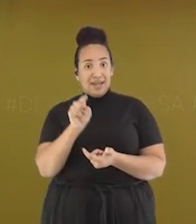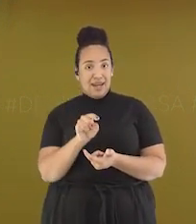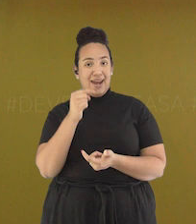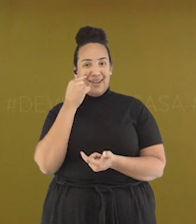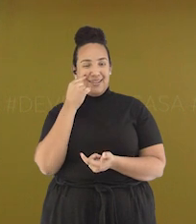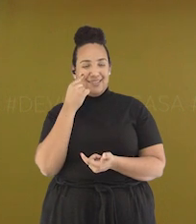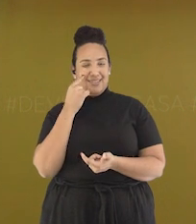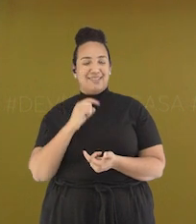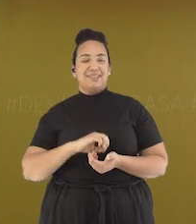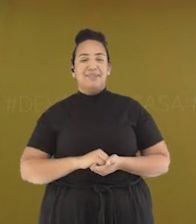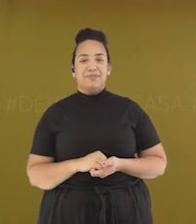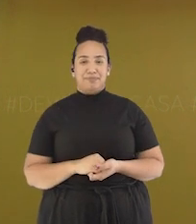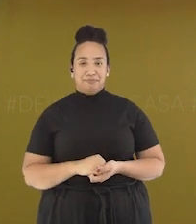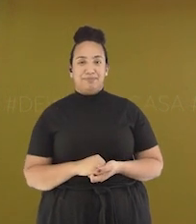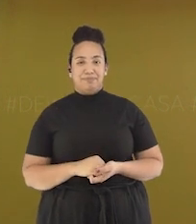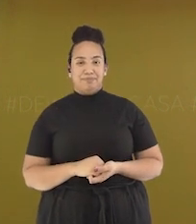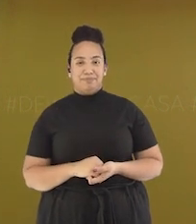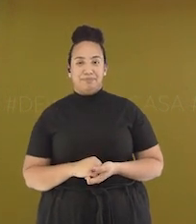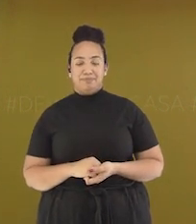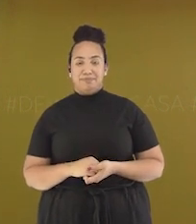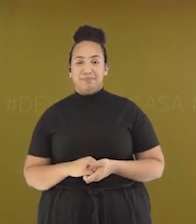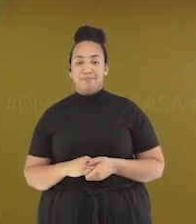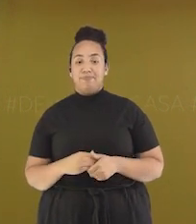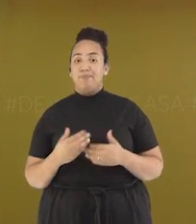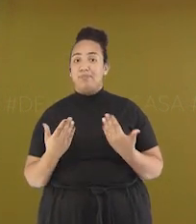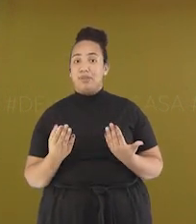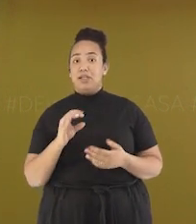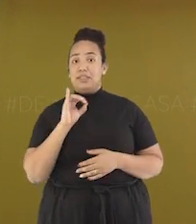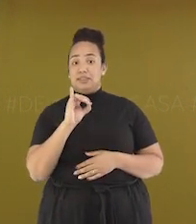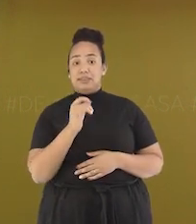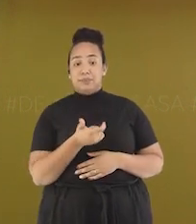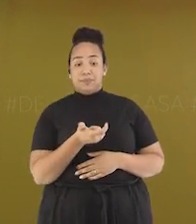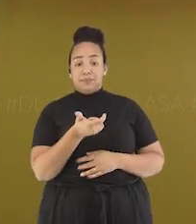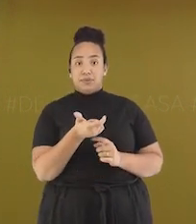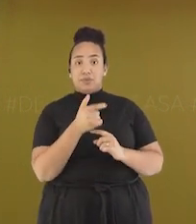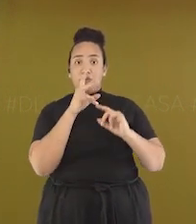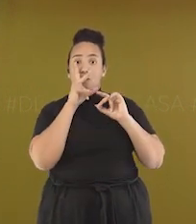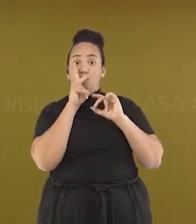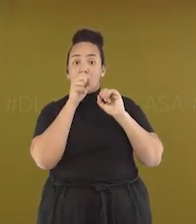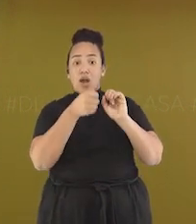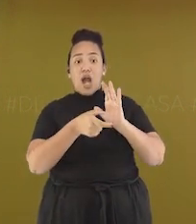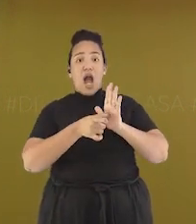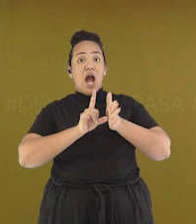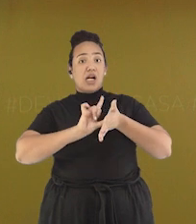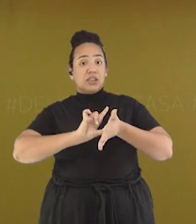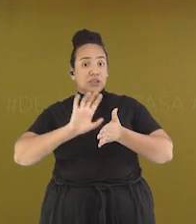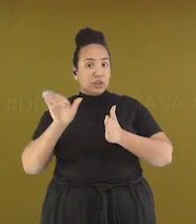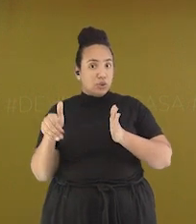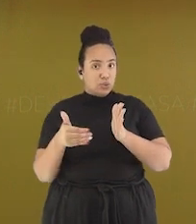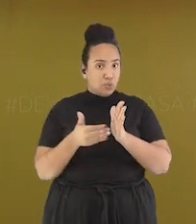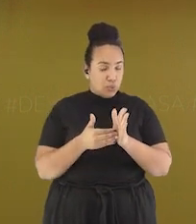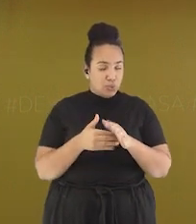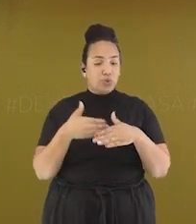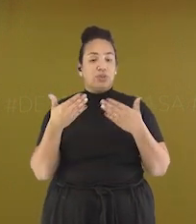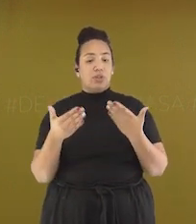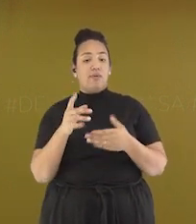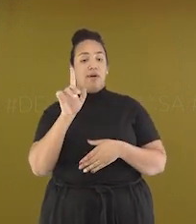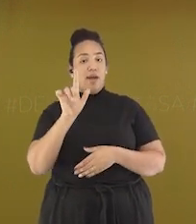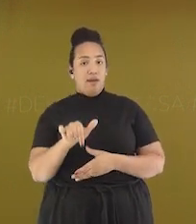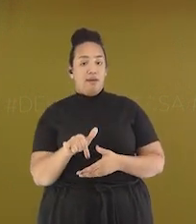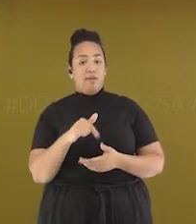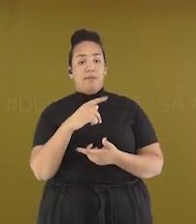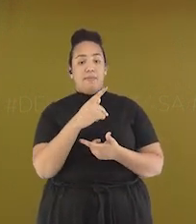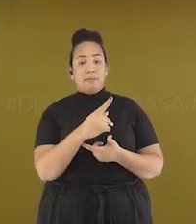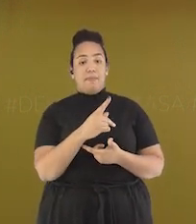Certo? Quando a sílaba tônica recai sobre a antepenúltima sílaba, nós dizemos que essa palavra